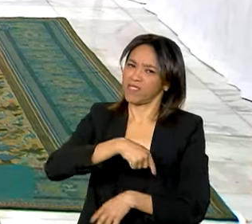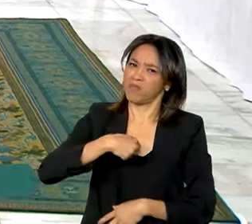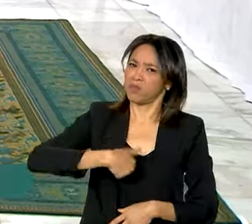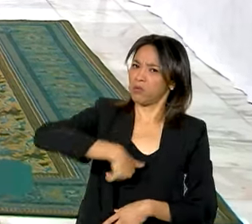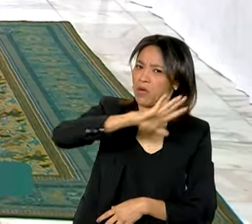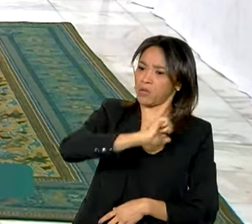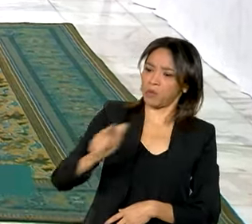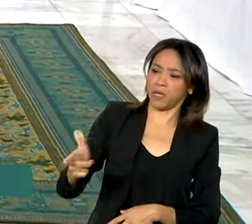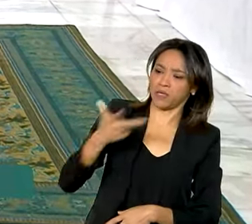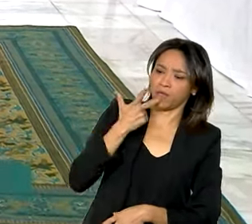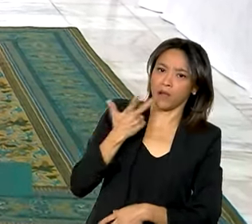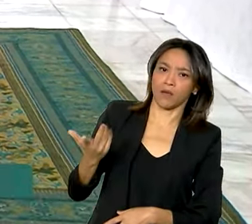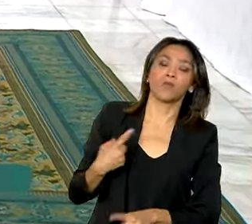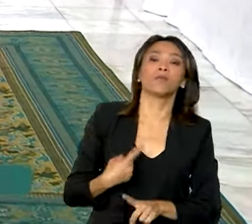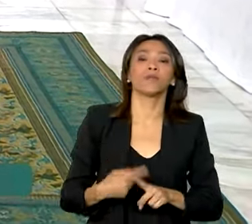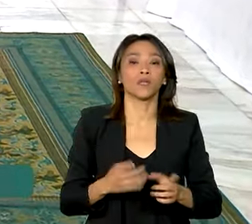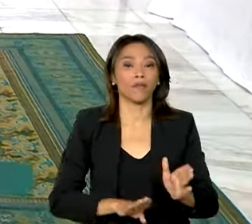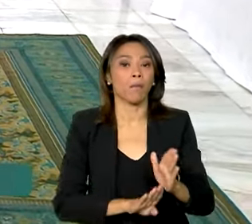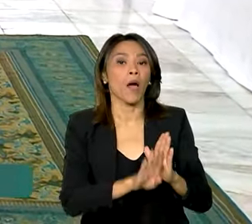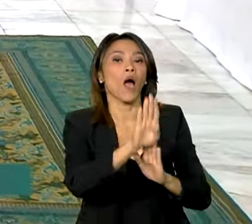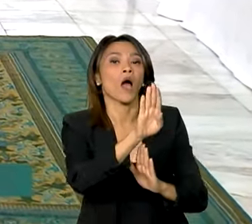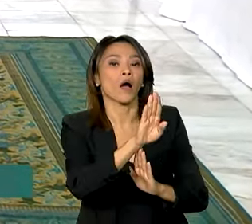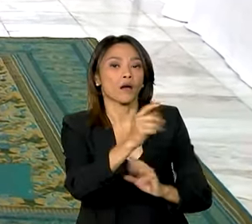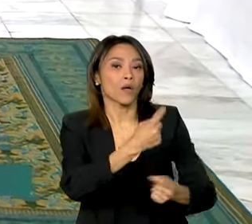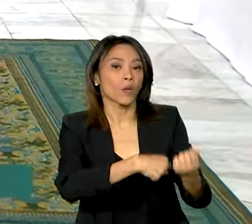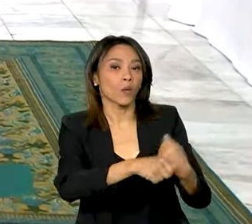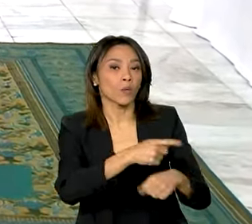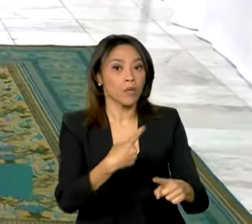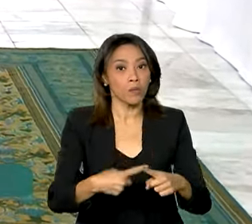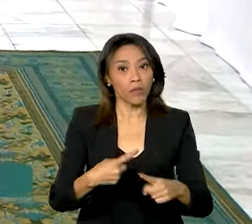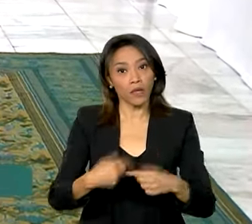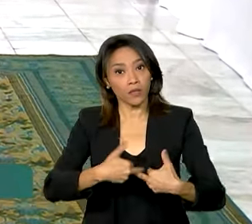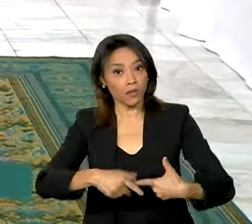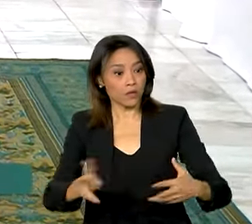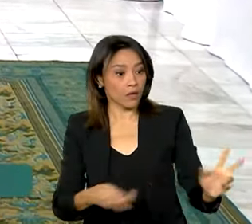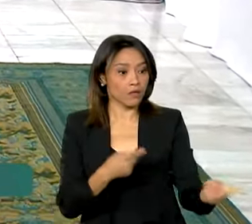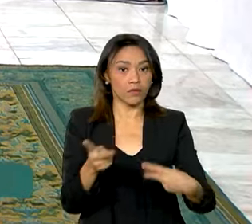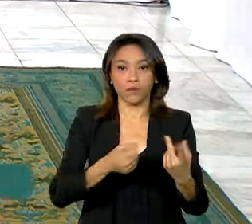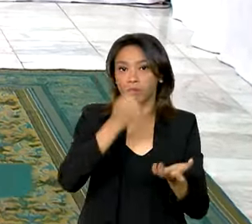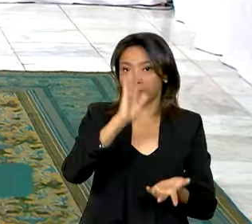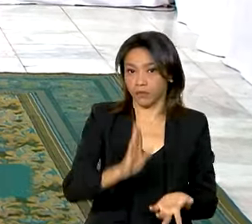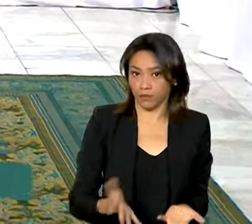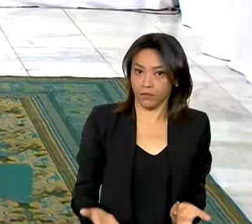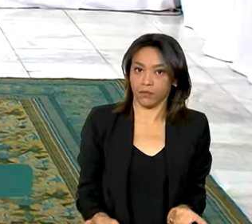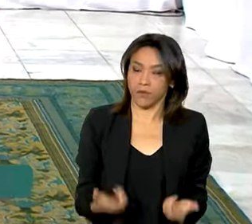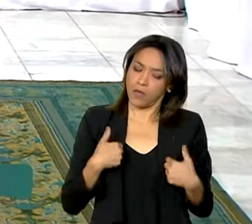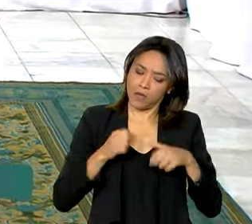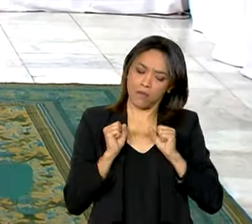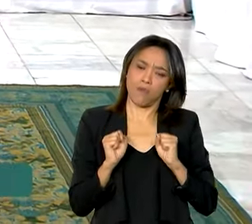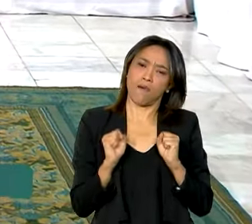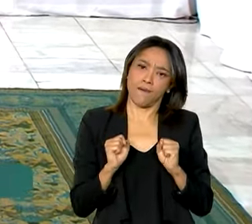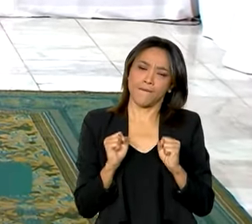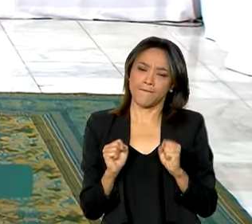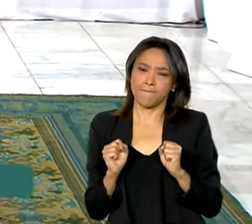E por que vai crescer? Porque as coisas estão acontecendo no Brasil. Eu posso